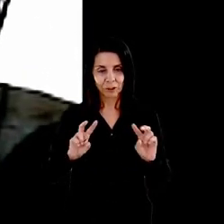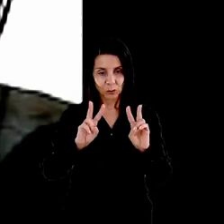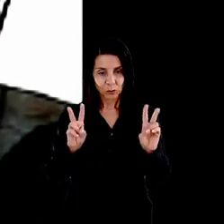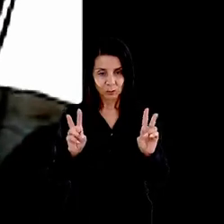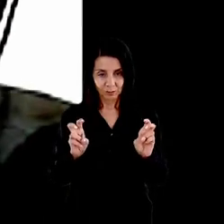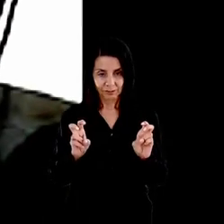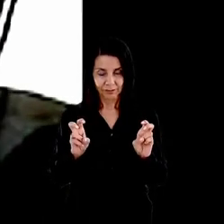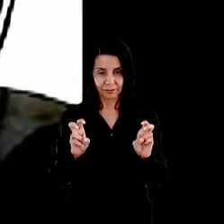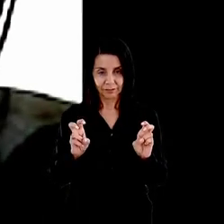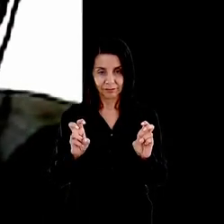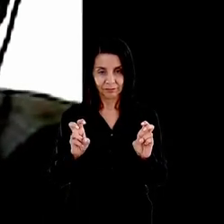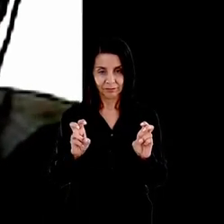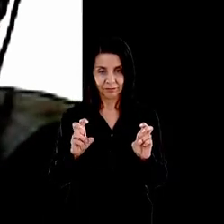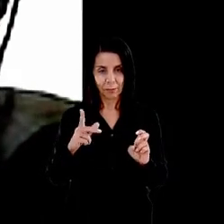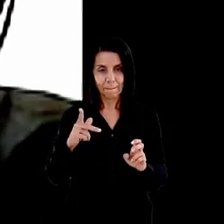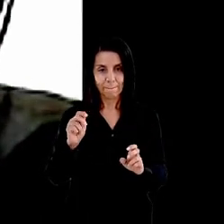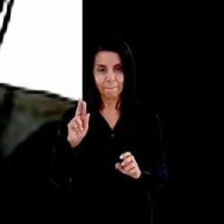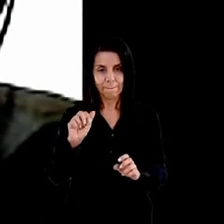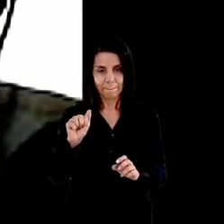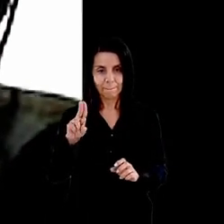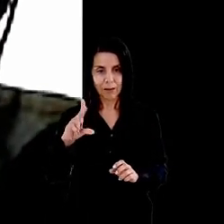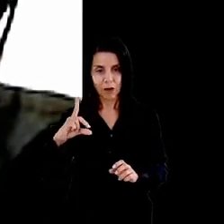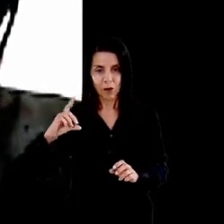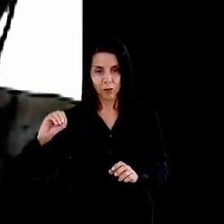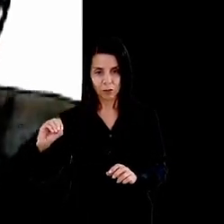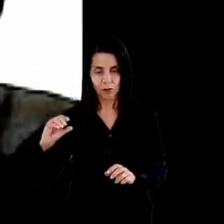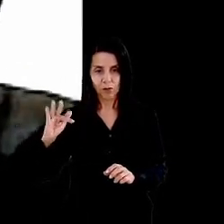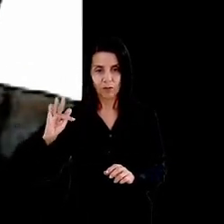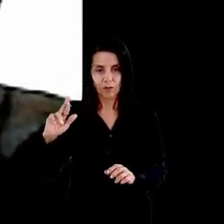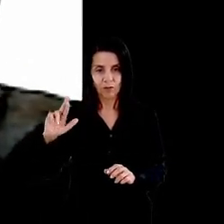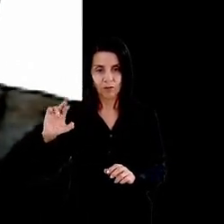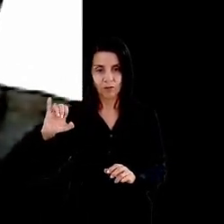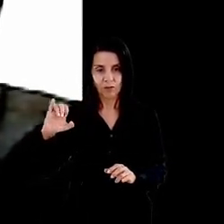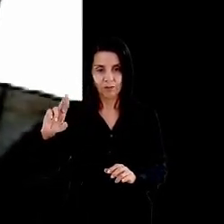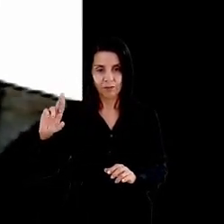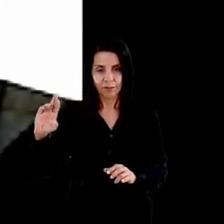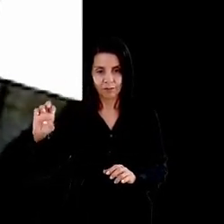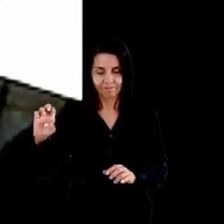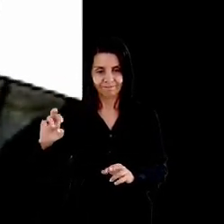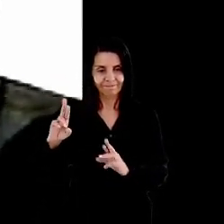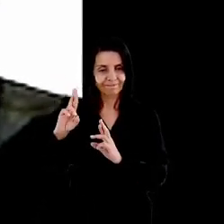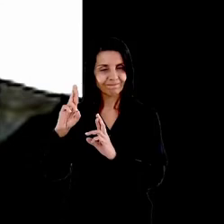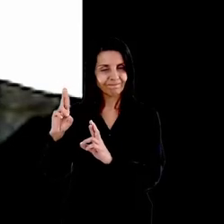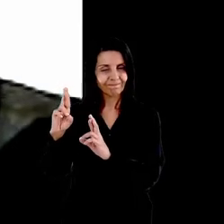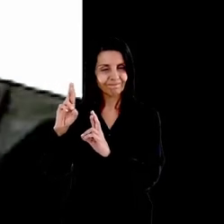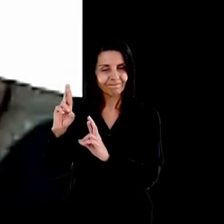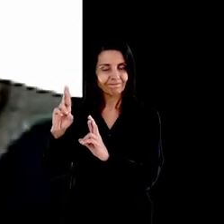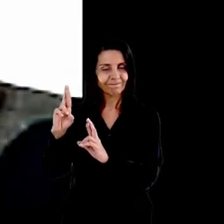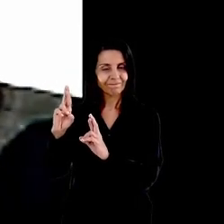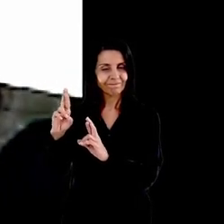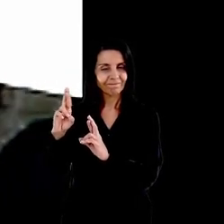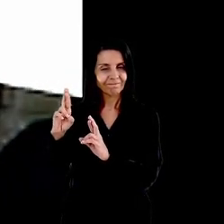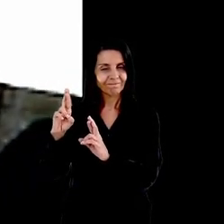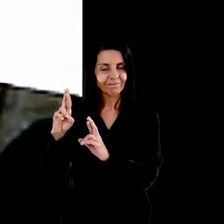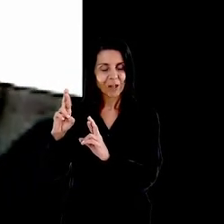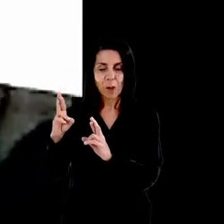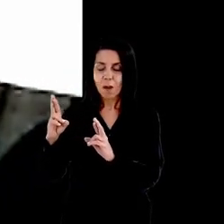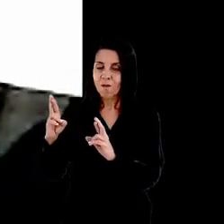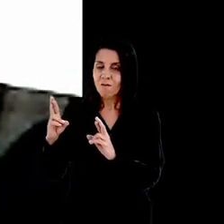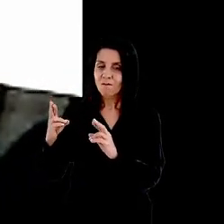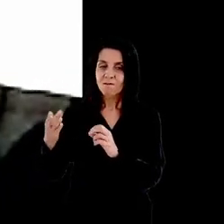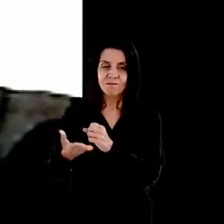que de uma frase do Paulo Freire que nos fala que a esperança é uma dimensão fundamental da vida humana